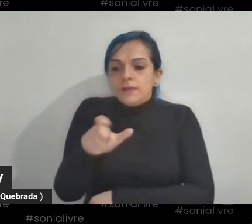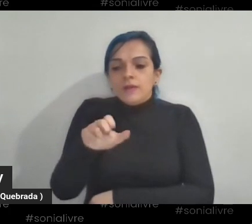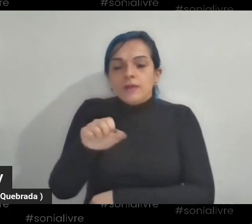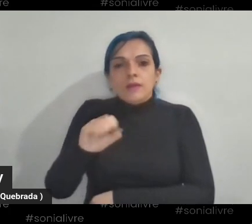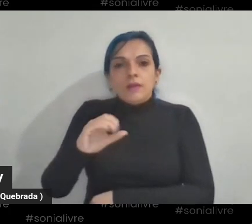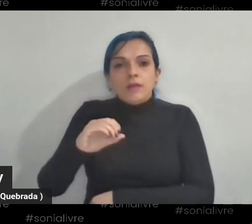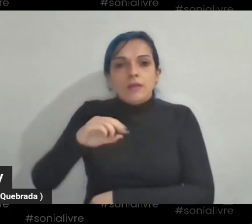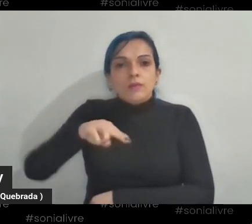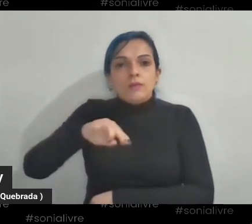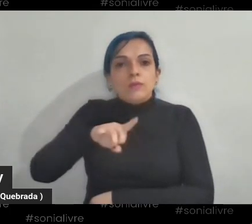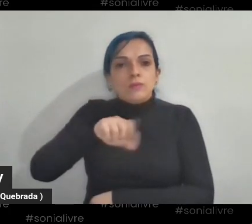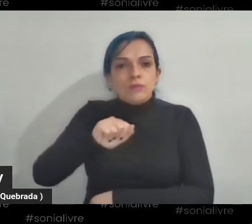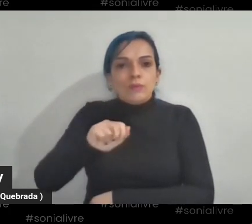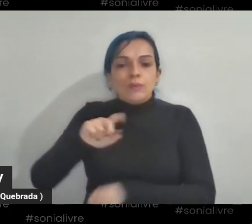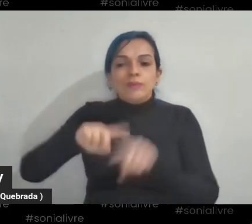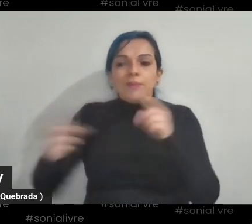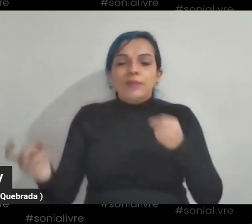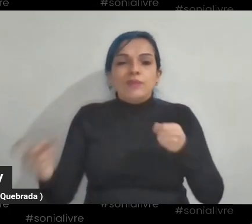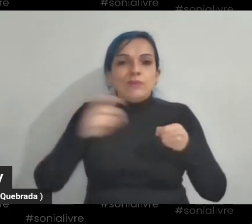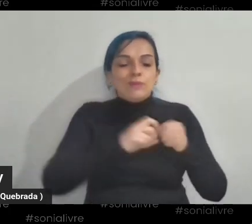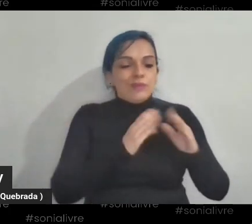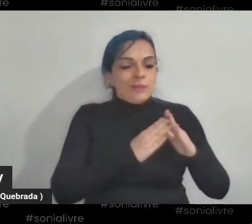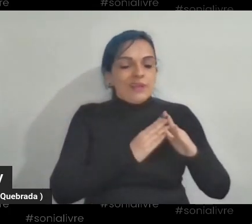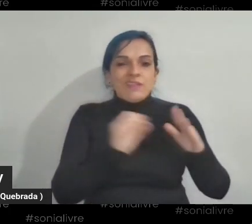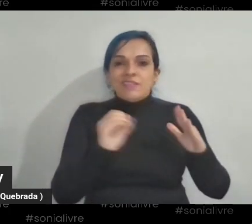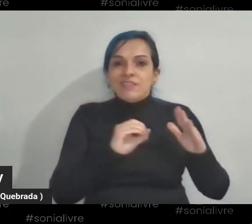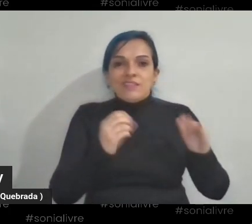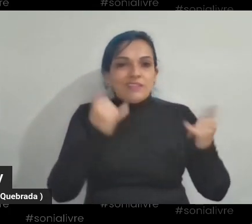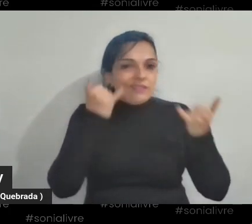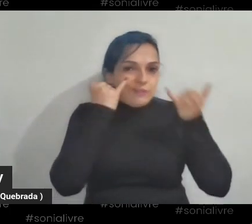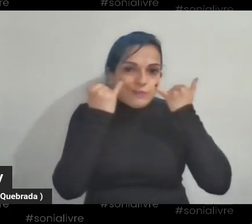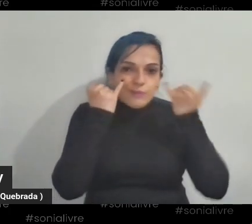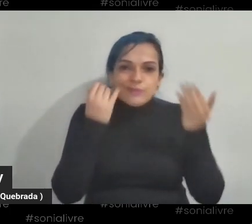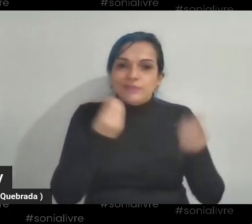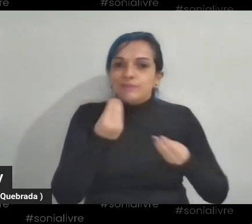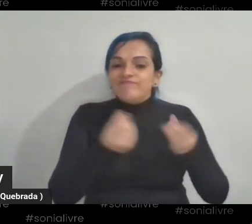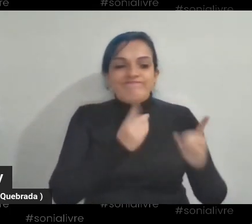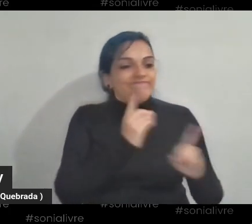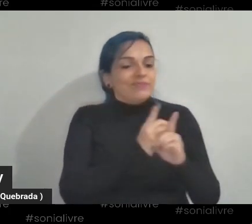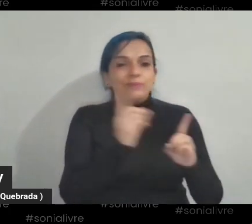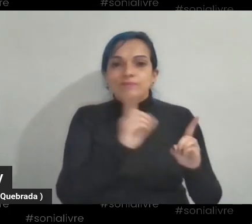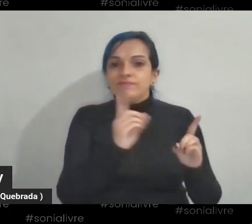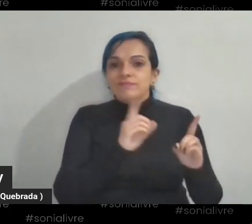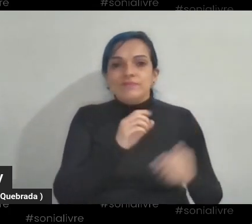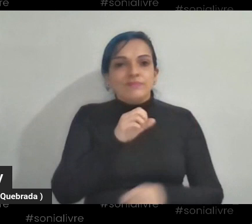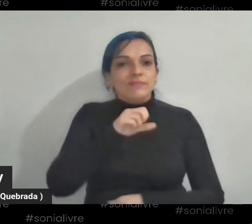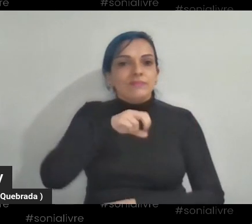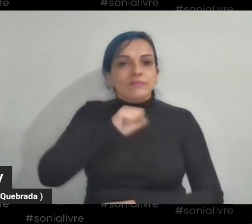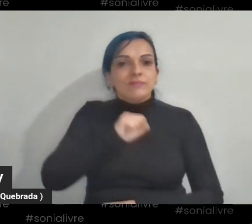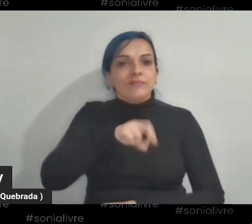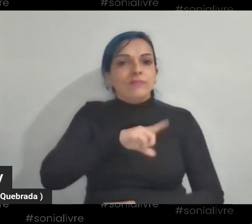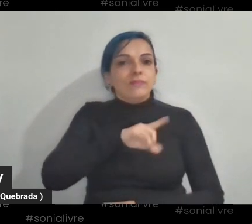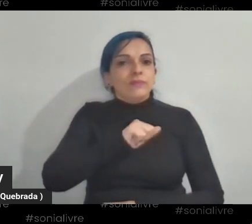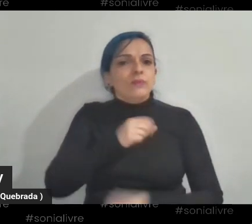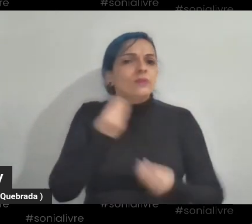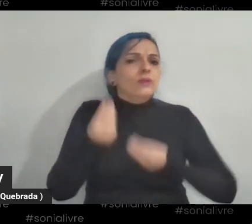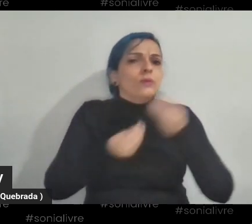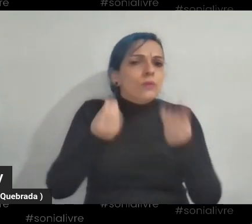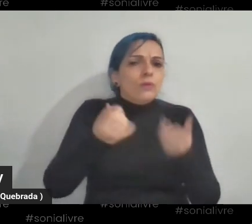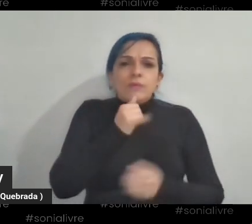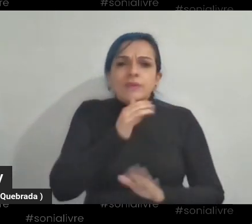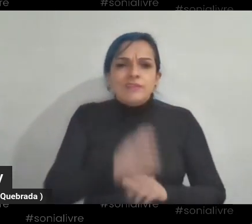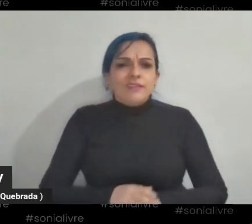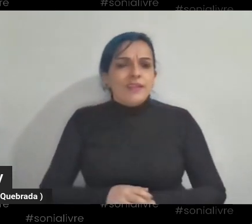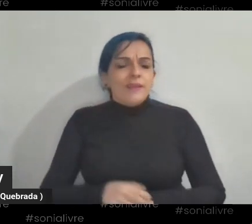sem informação nenhuma? Como é que ela se comportava em trazer essa informação para vocês? Não encontrei a